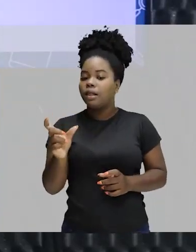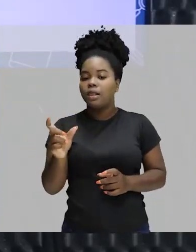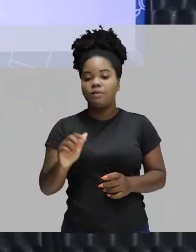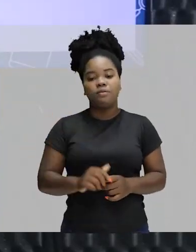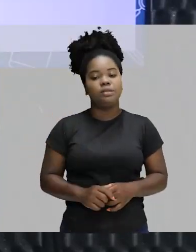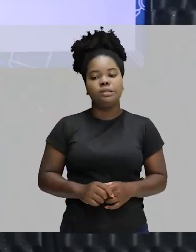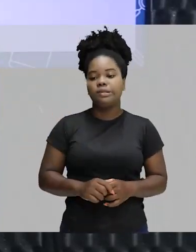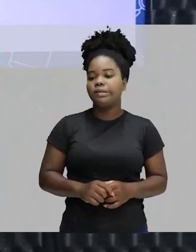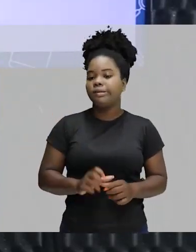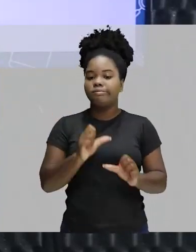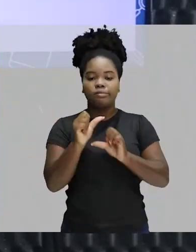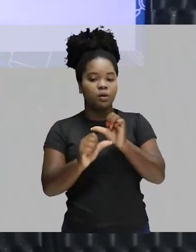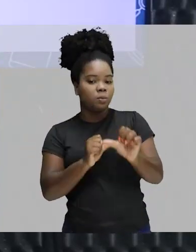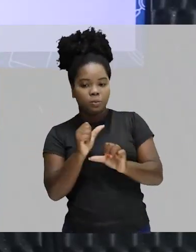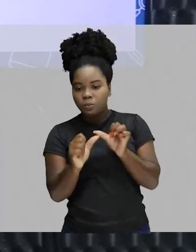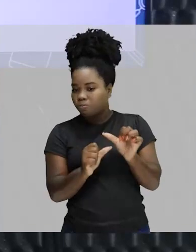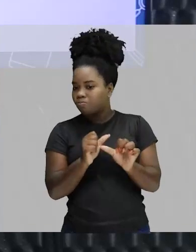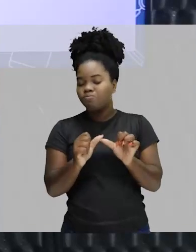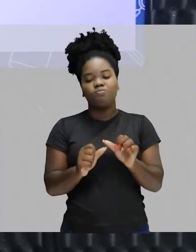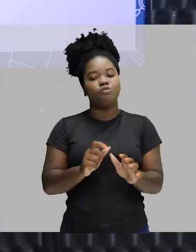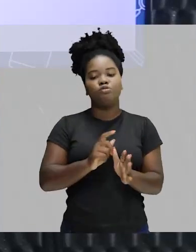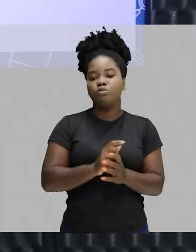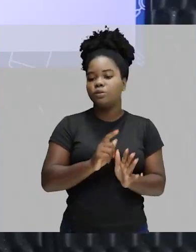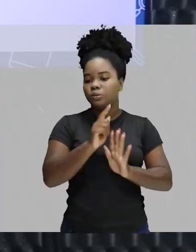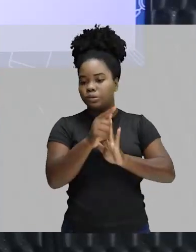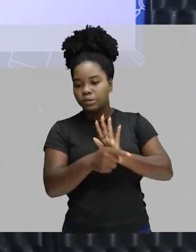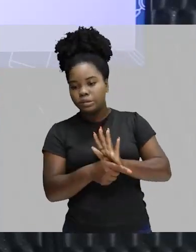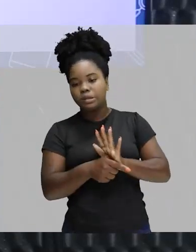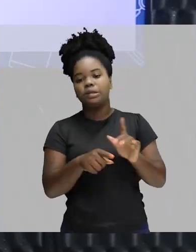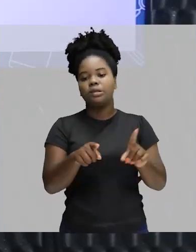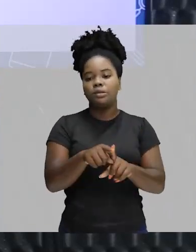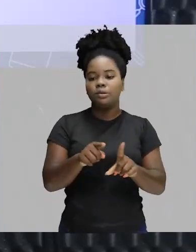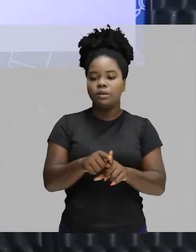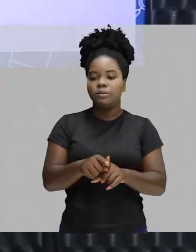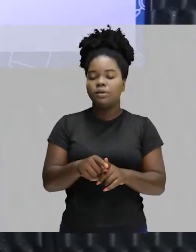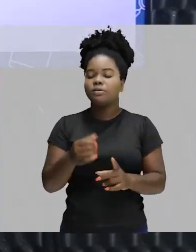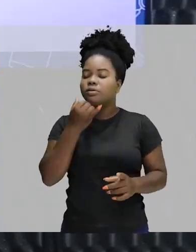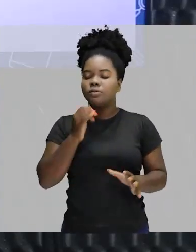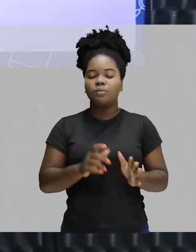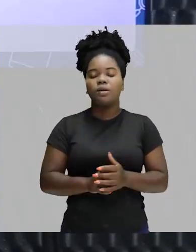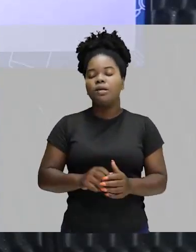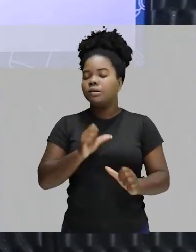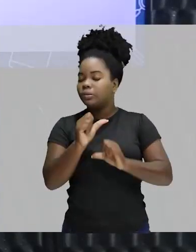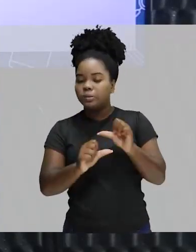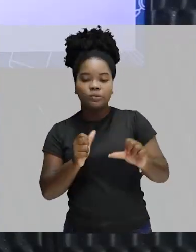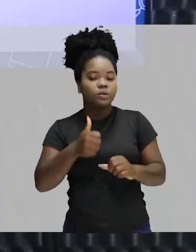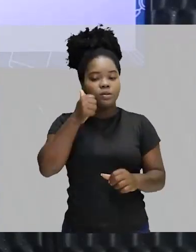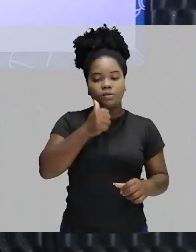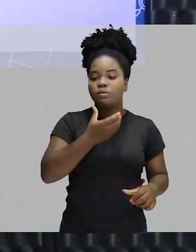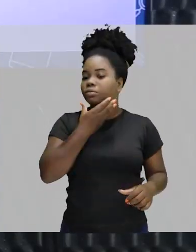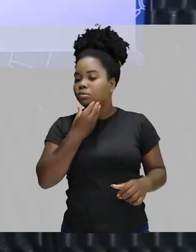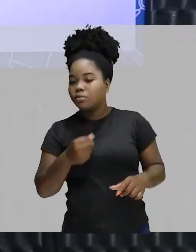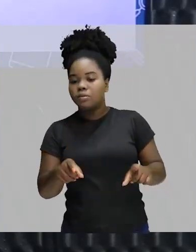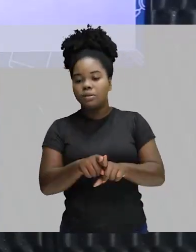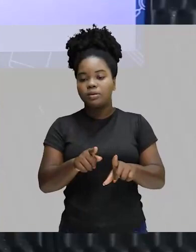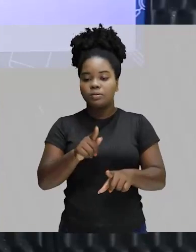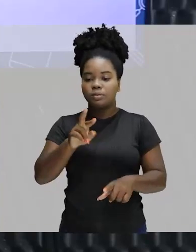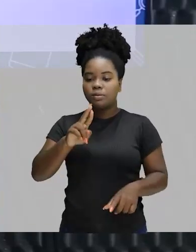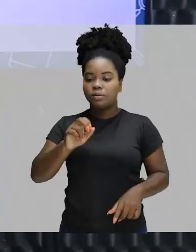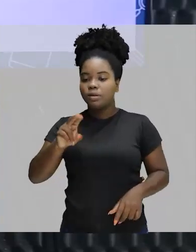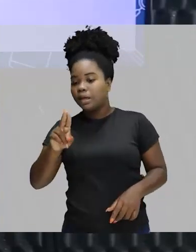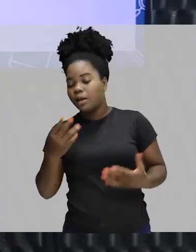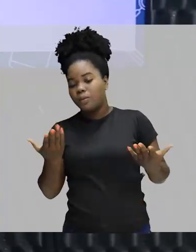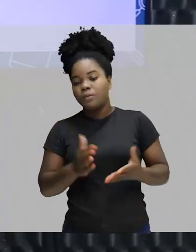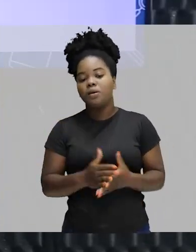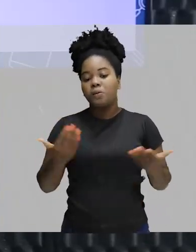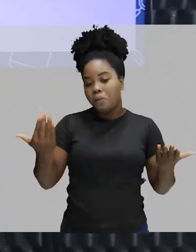alteração, não sofrem flexão de gênero, nem de número e nem de grau. Mas hoje especificamente vamos ver sobre o numeral,